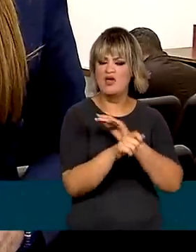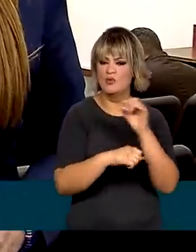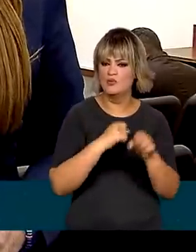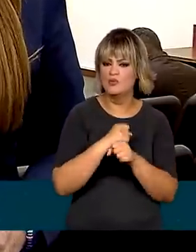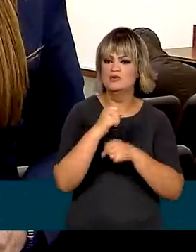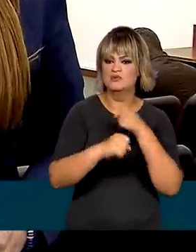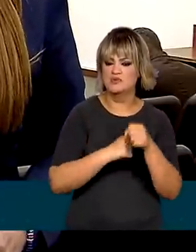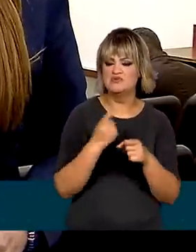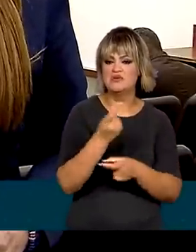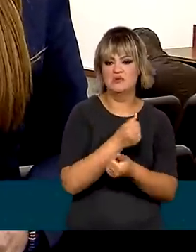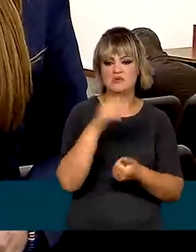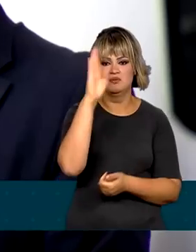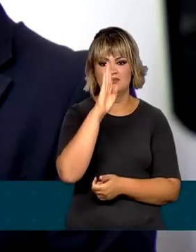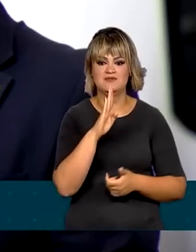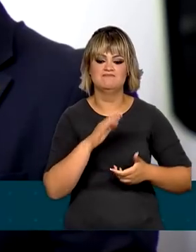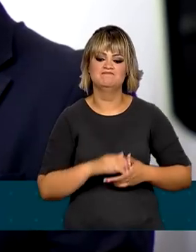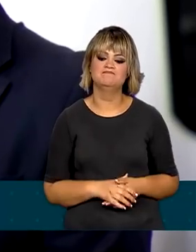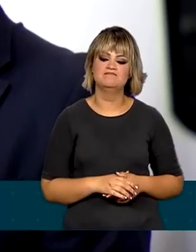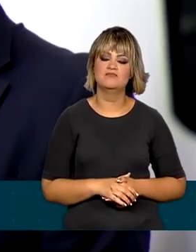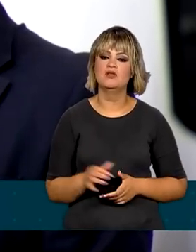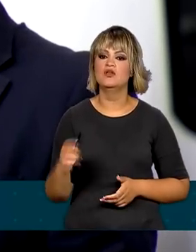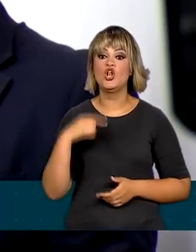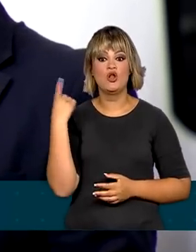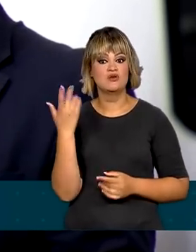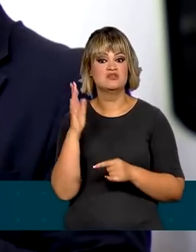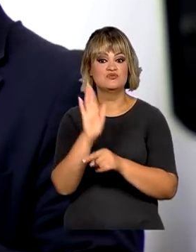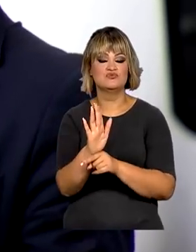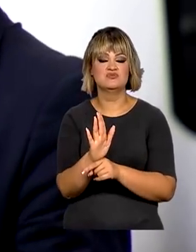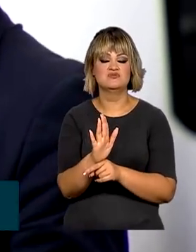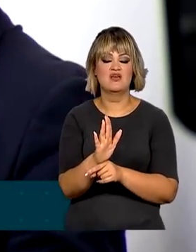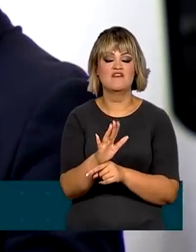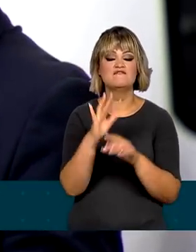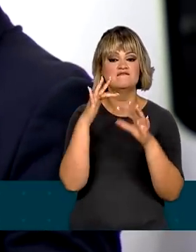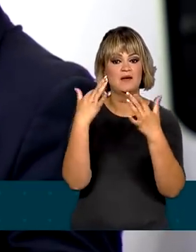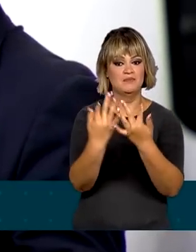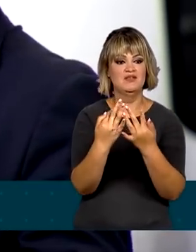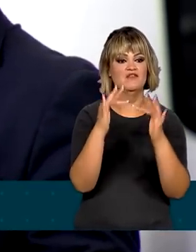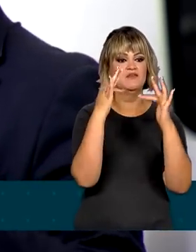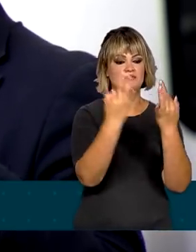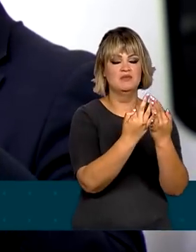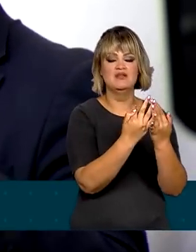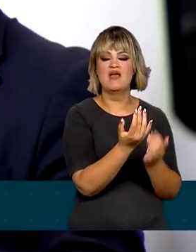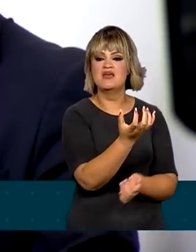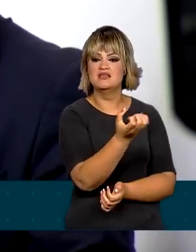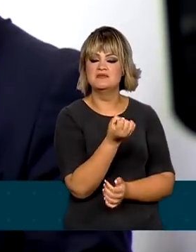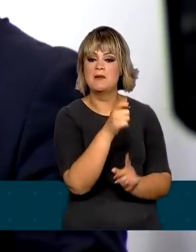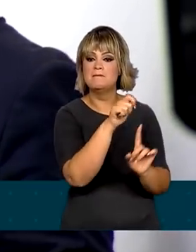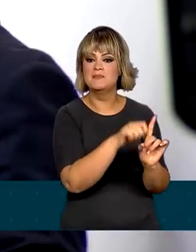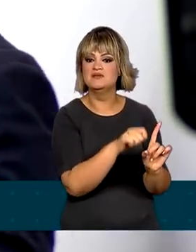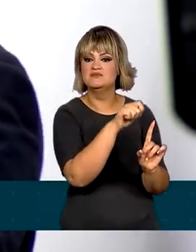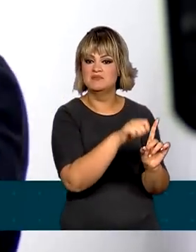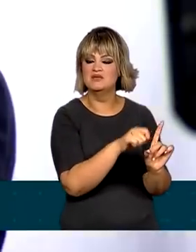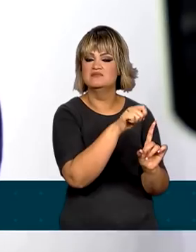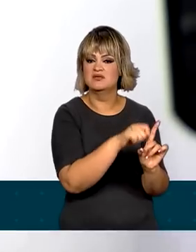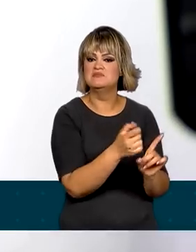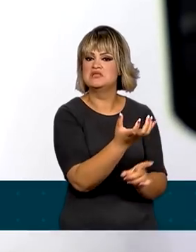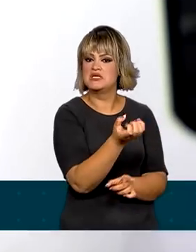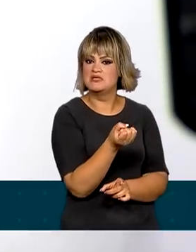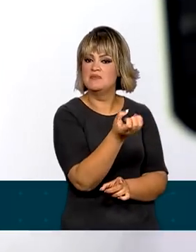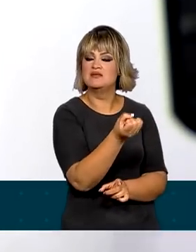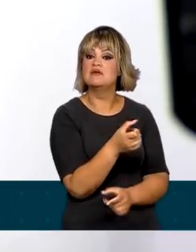na economia do país. A gente ajuda as famílias brasileiras a receberem todos os meses, de forma